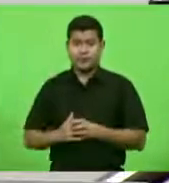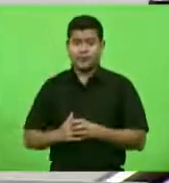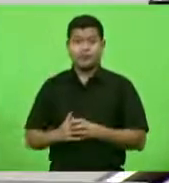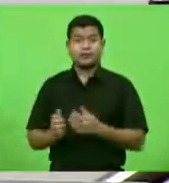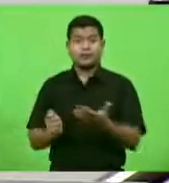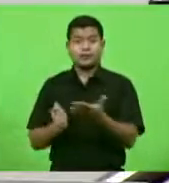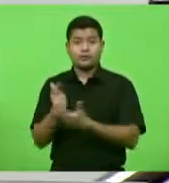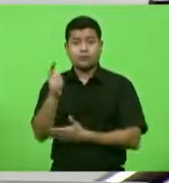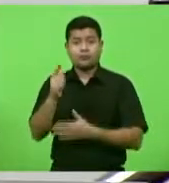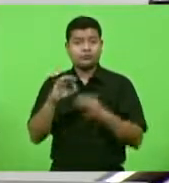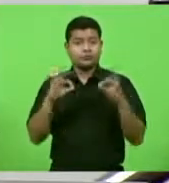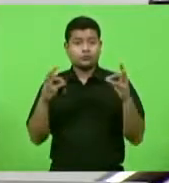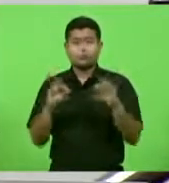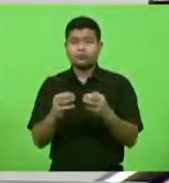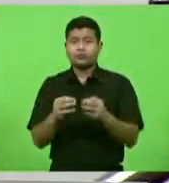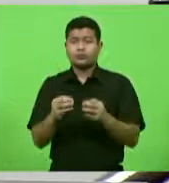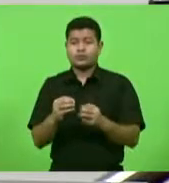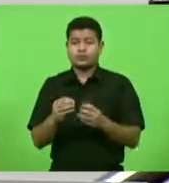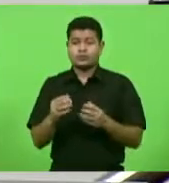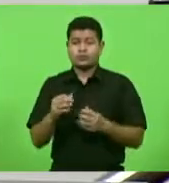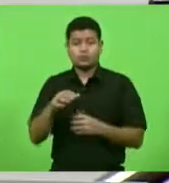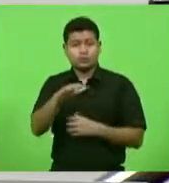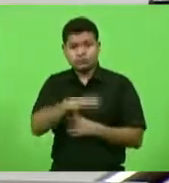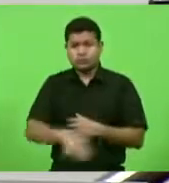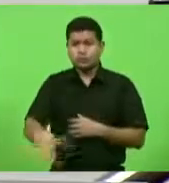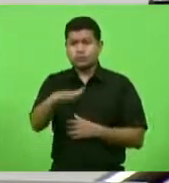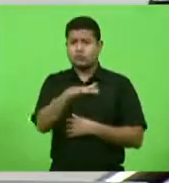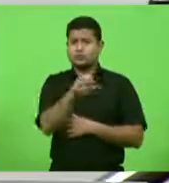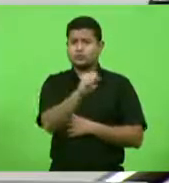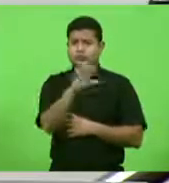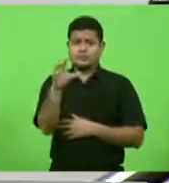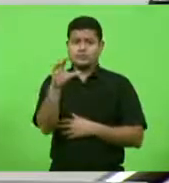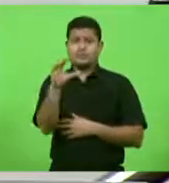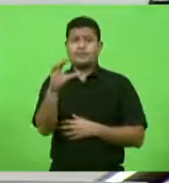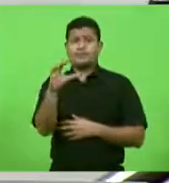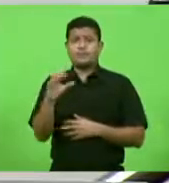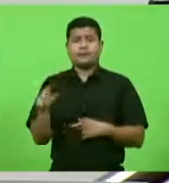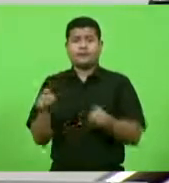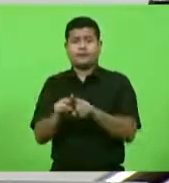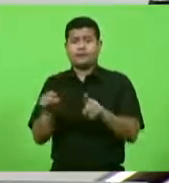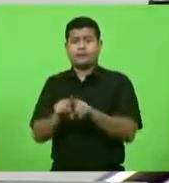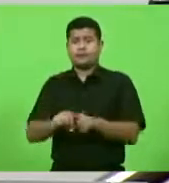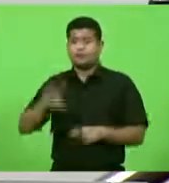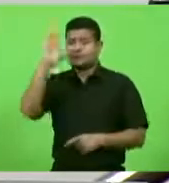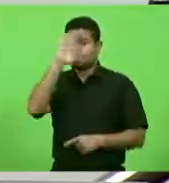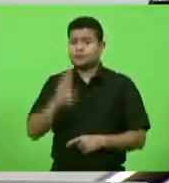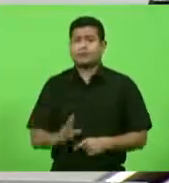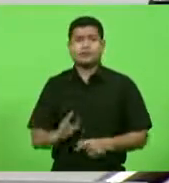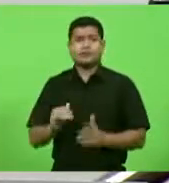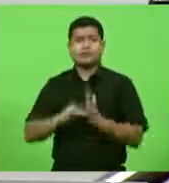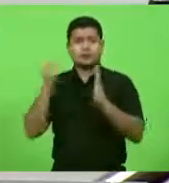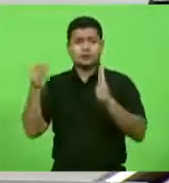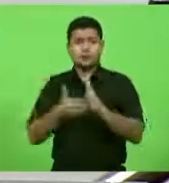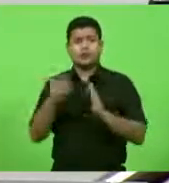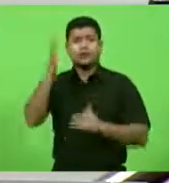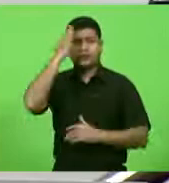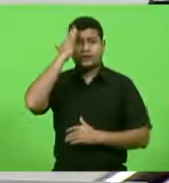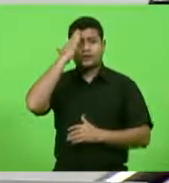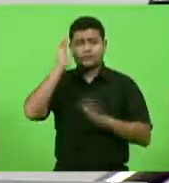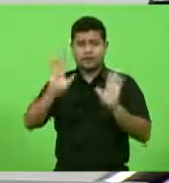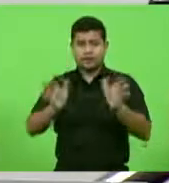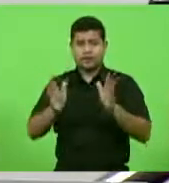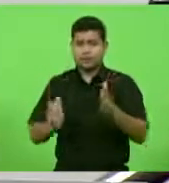todos nós todos os catarinenses e todos os brasileiros sabem da compra